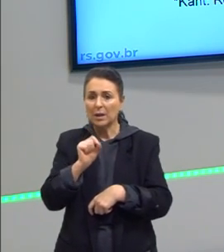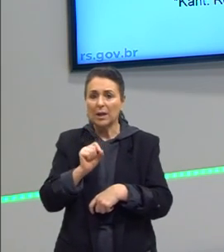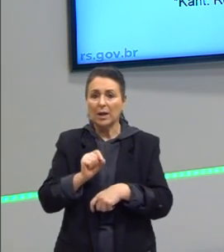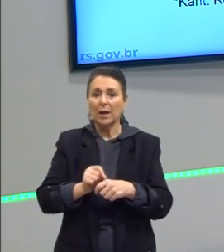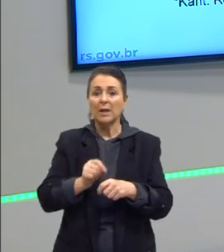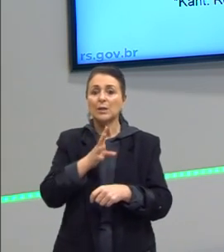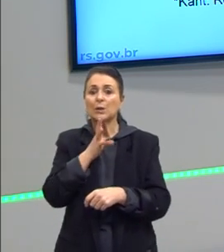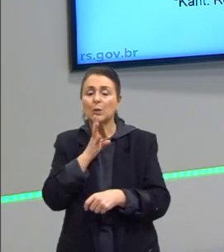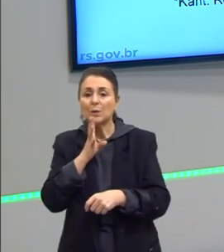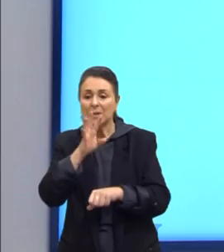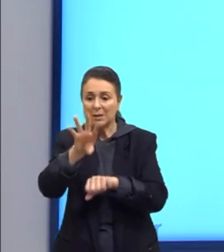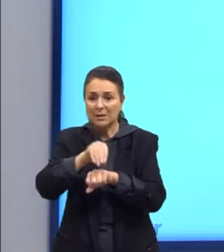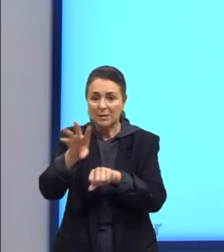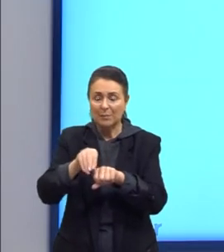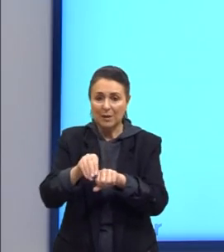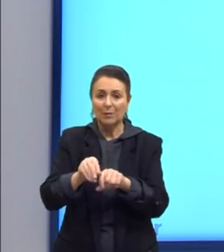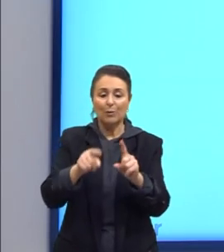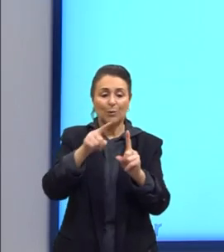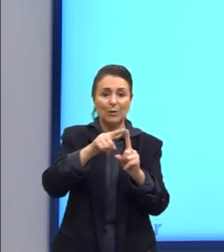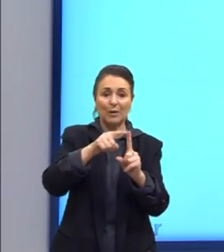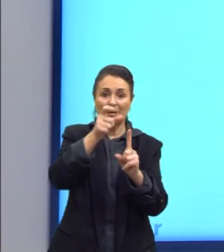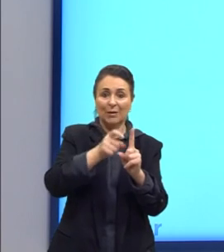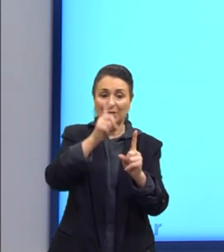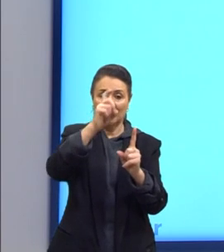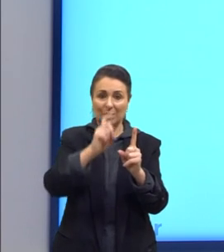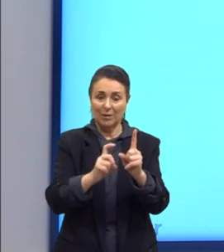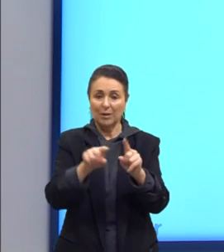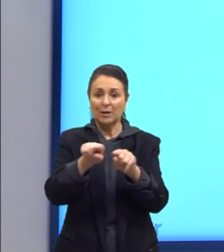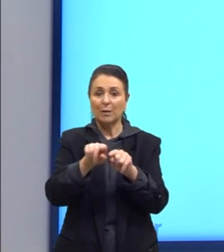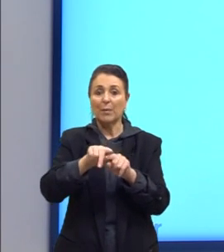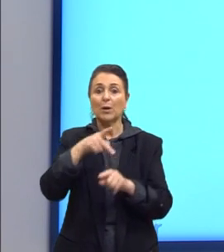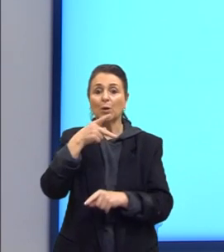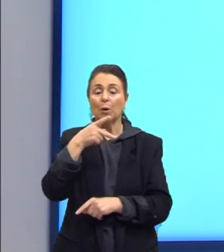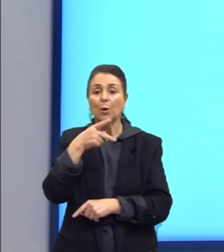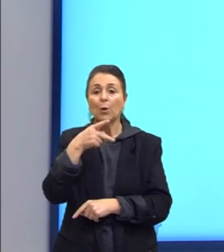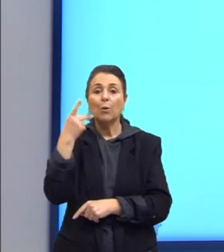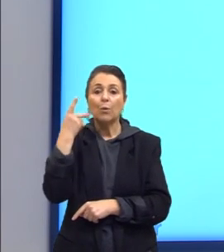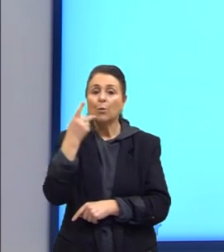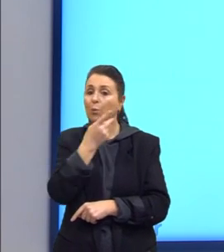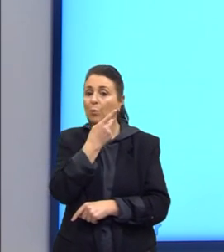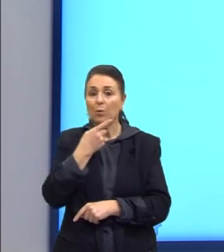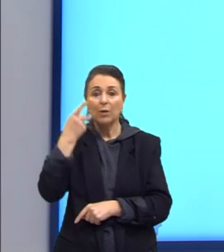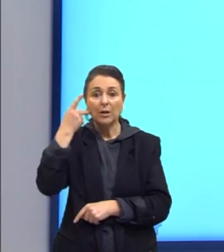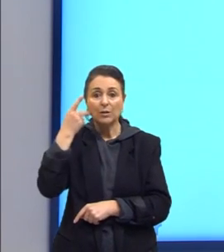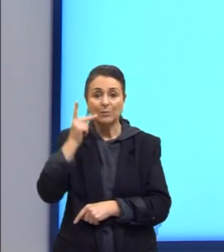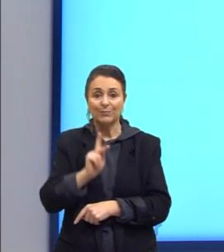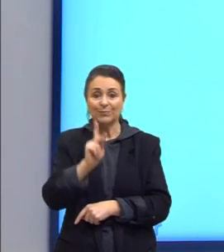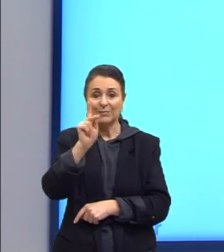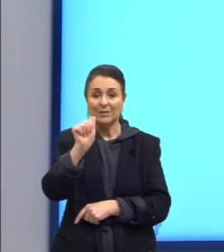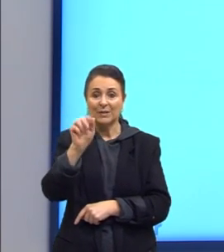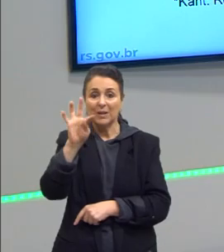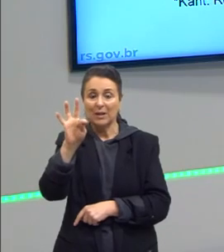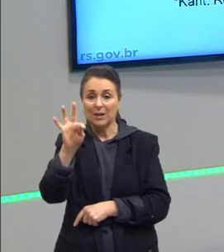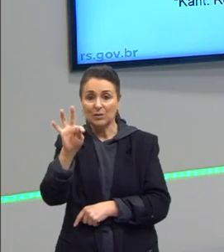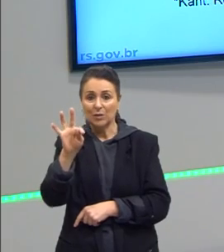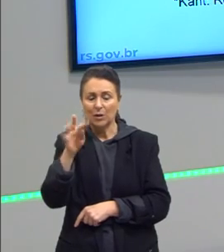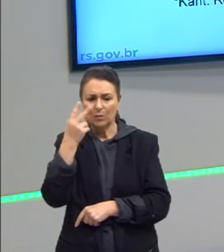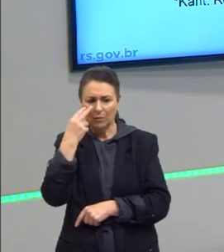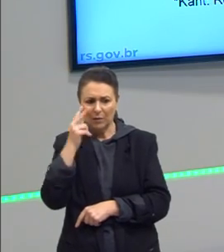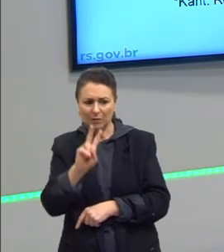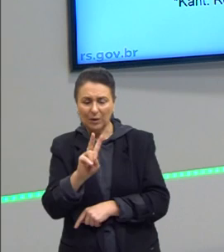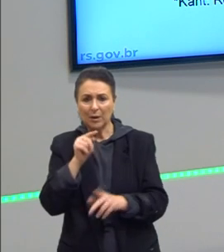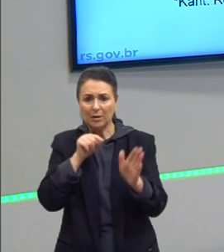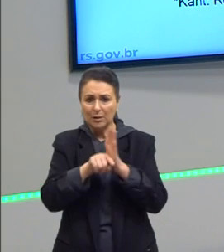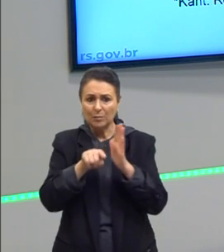aprofundar. E o Kant, que eu já falei antes também, faz essa revolução copernicana, o Kant. Você vai ouvir muito isso nas questões,